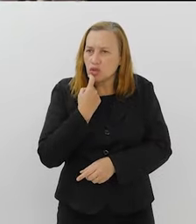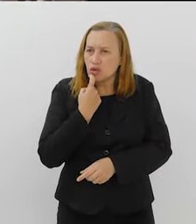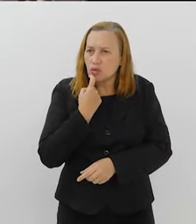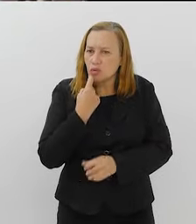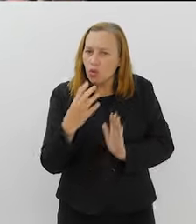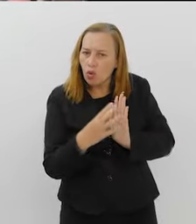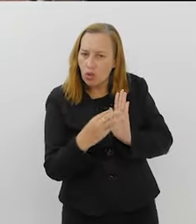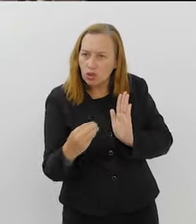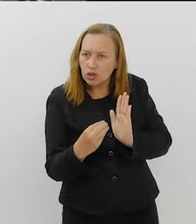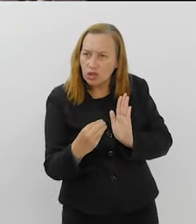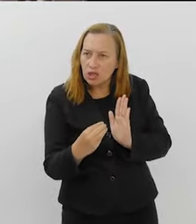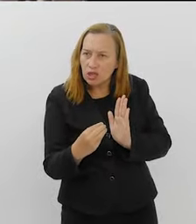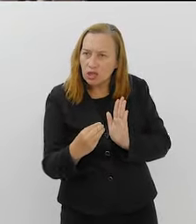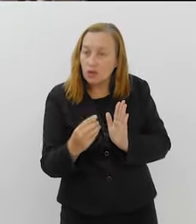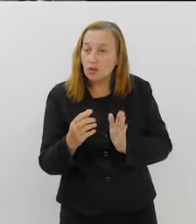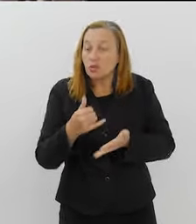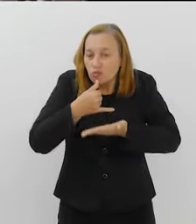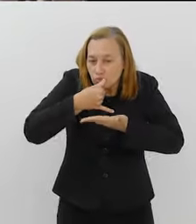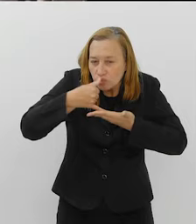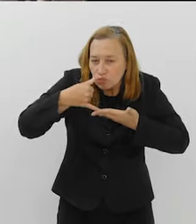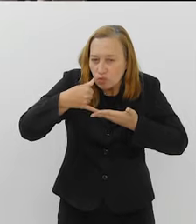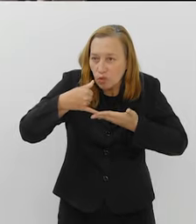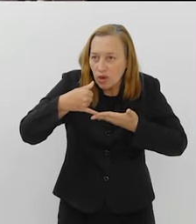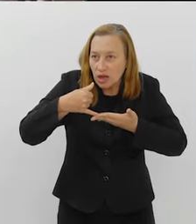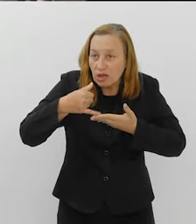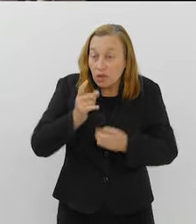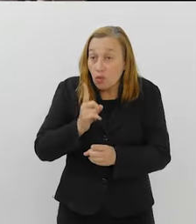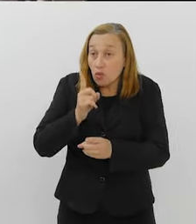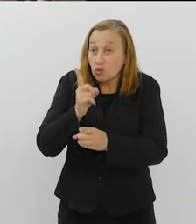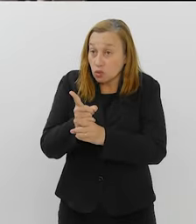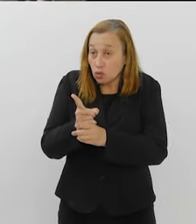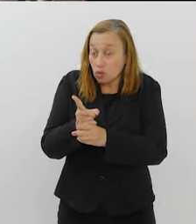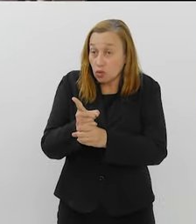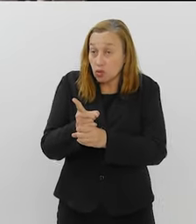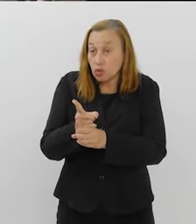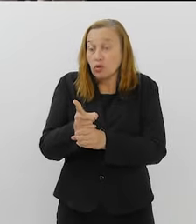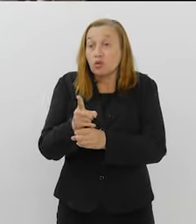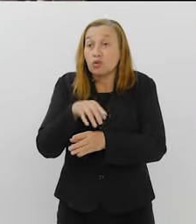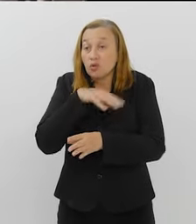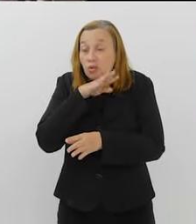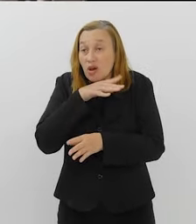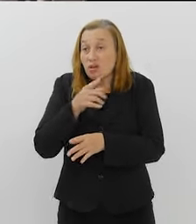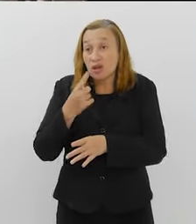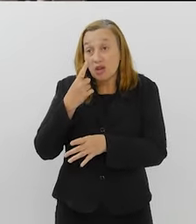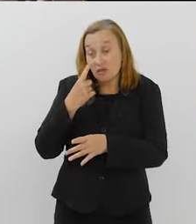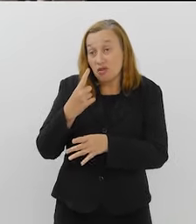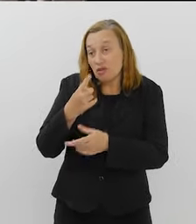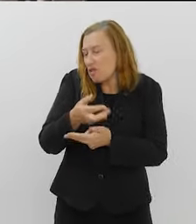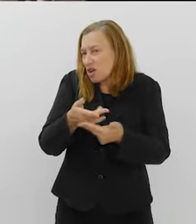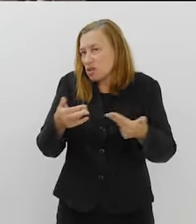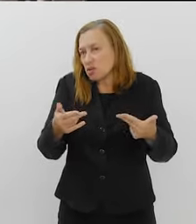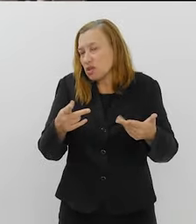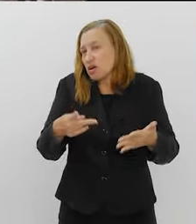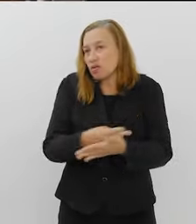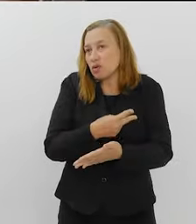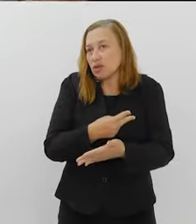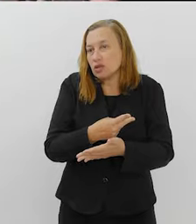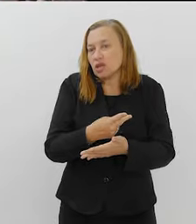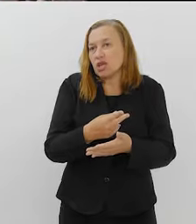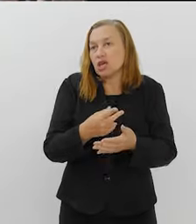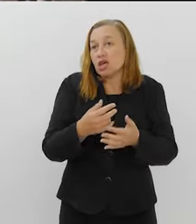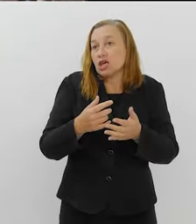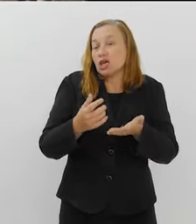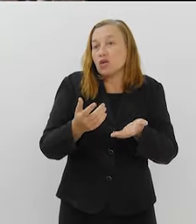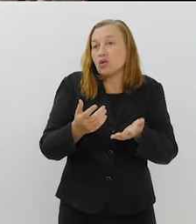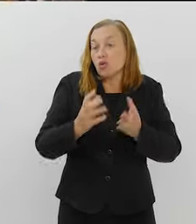usam como modelo. E exporam cocaína nesse animal, no laboratório. E viram muitos efeitos. Desde alteração de